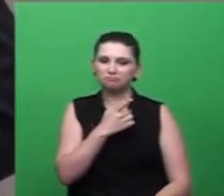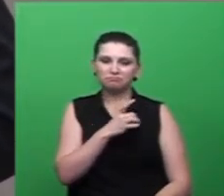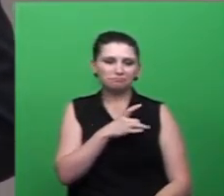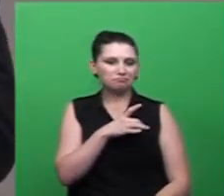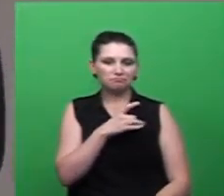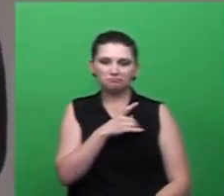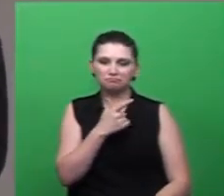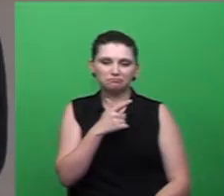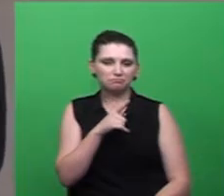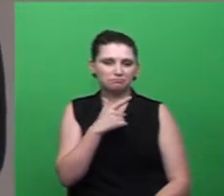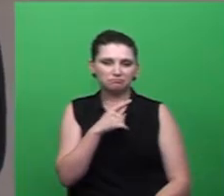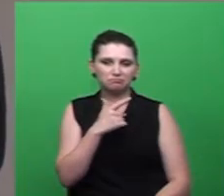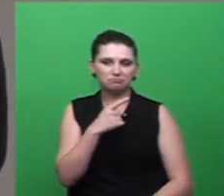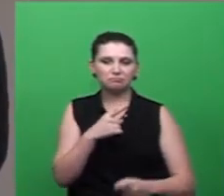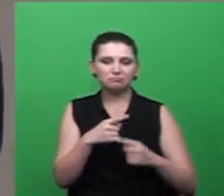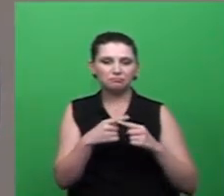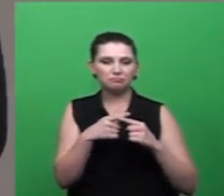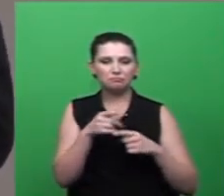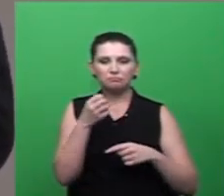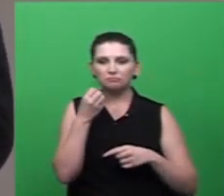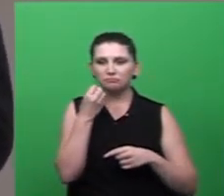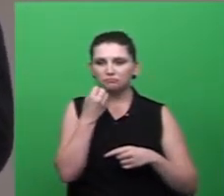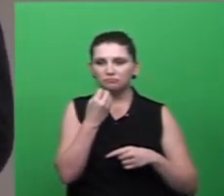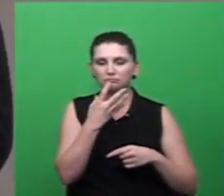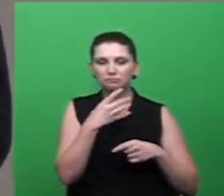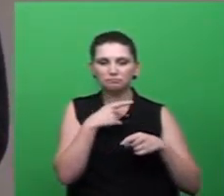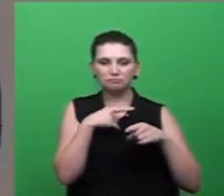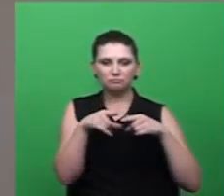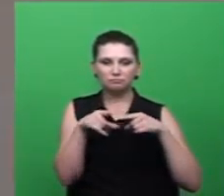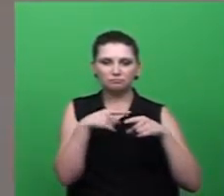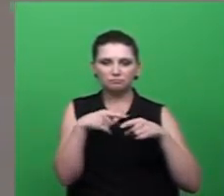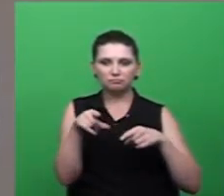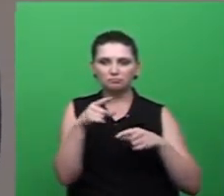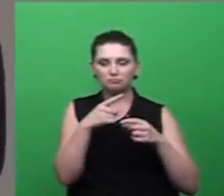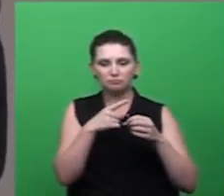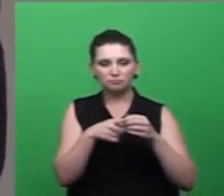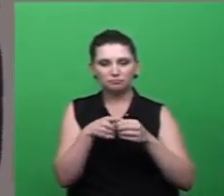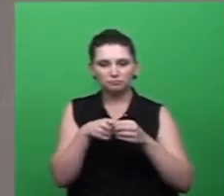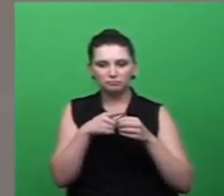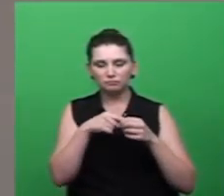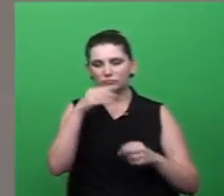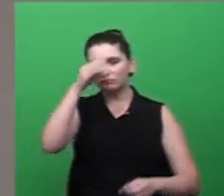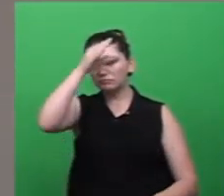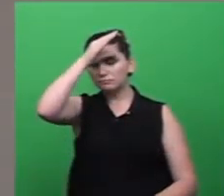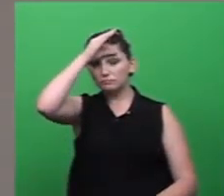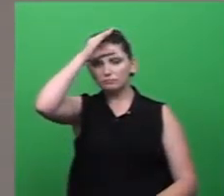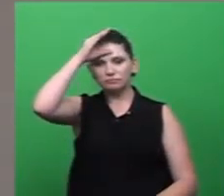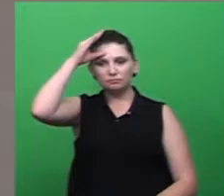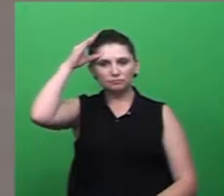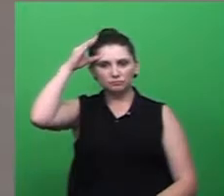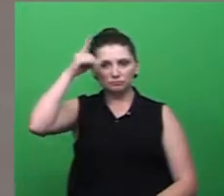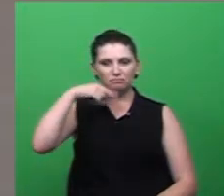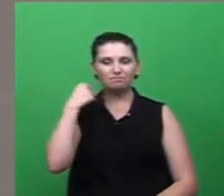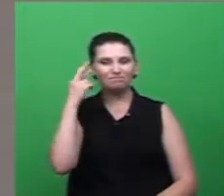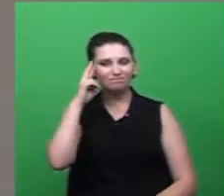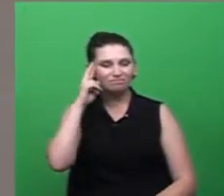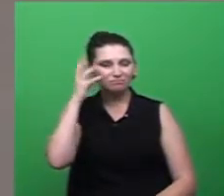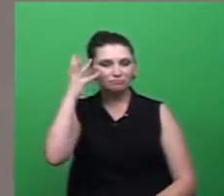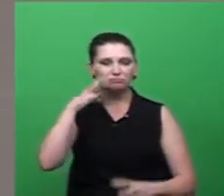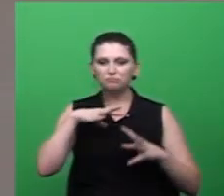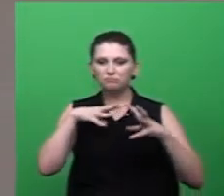secretário pelo trabalho que tu vens fazendo na cidade de Criciúma sei que tu não vais resolver tudo mas o trabalho que tu estás fazendo já é